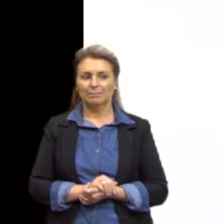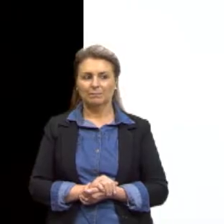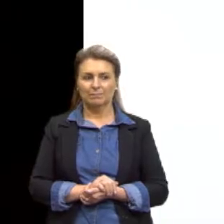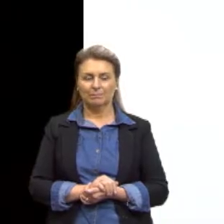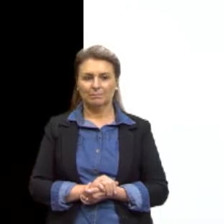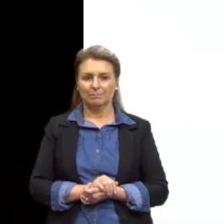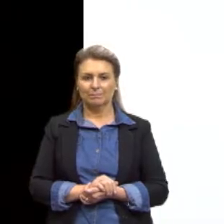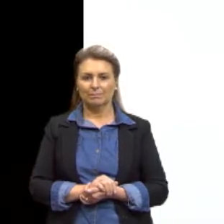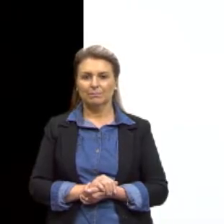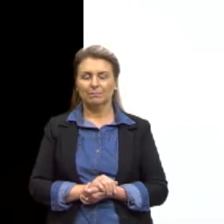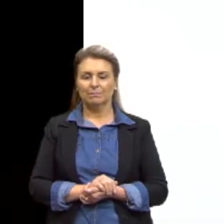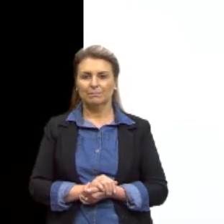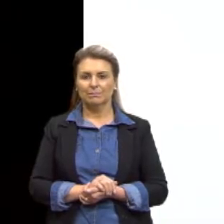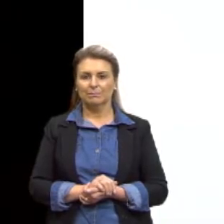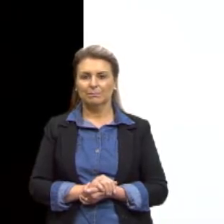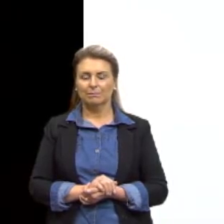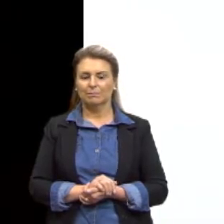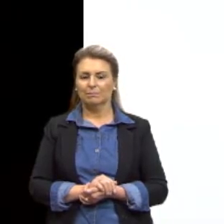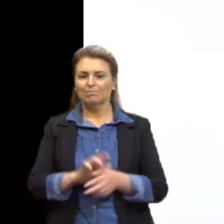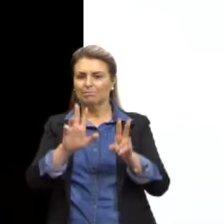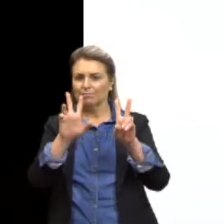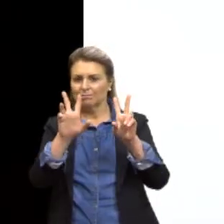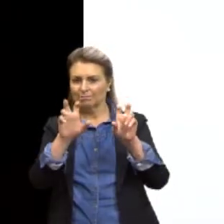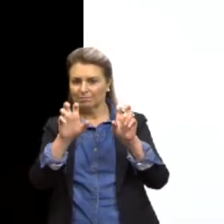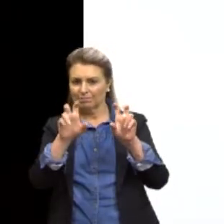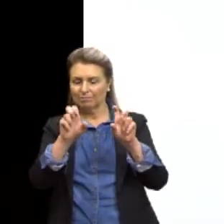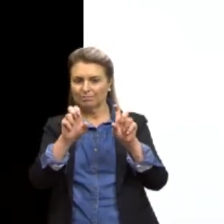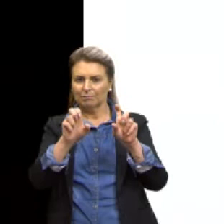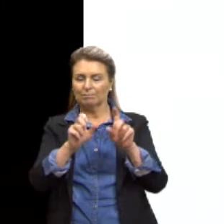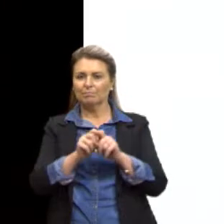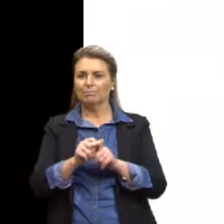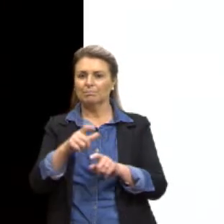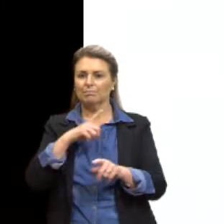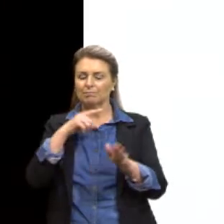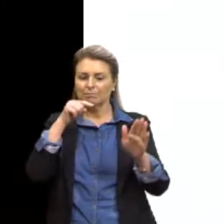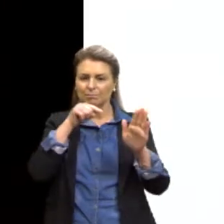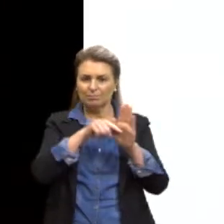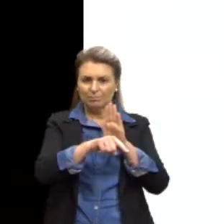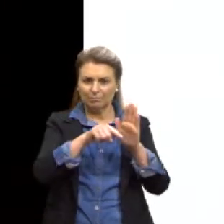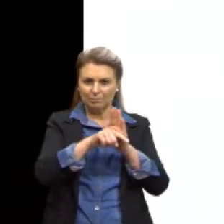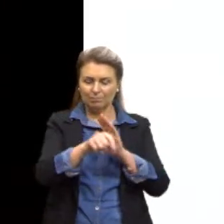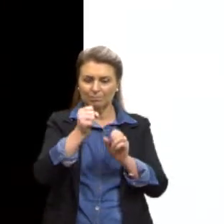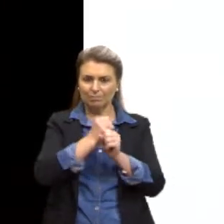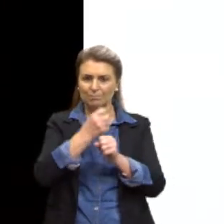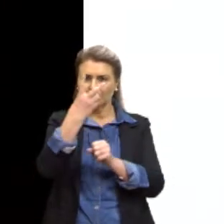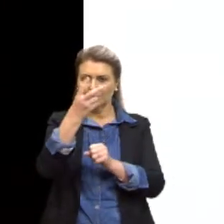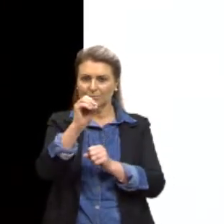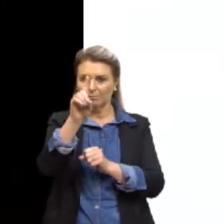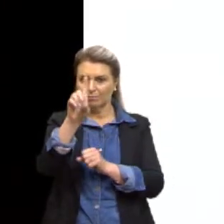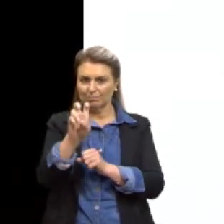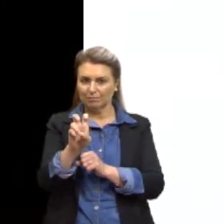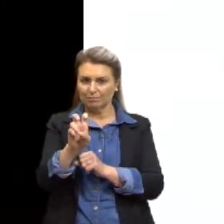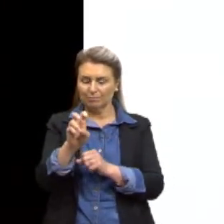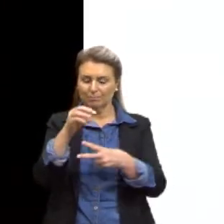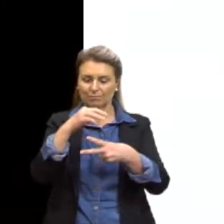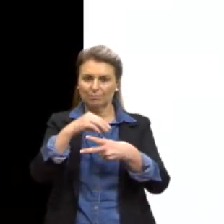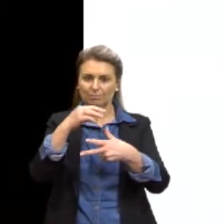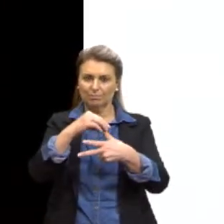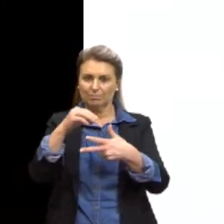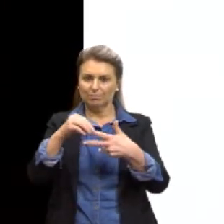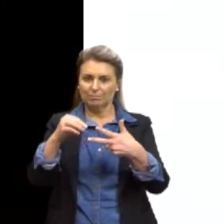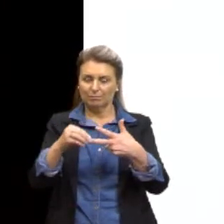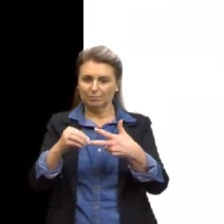Então, desse assunto, nós temos uma questão de 2015. A reprodução